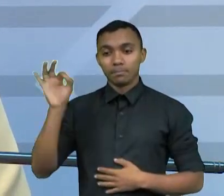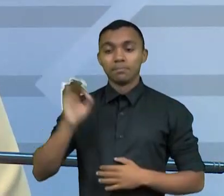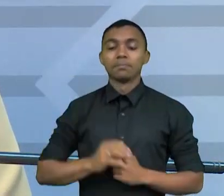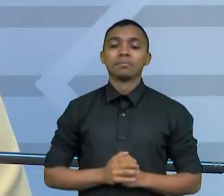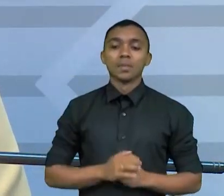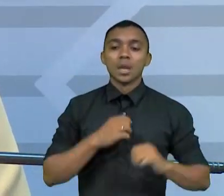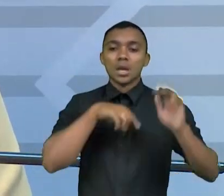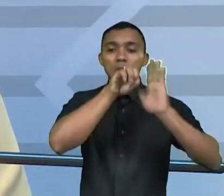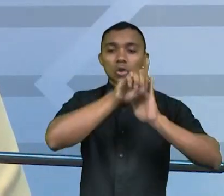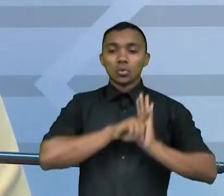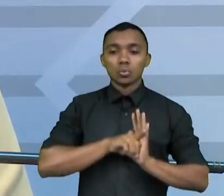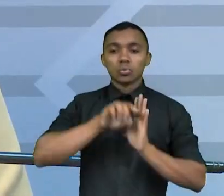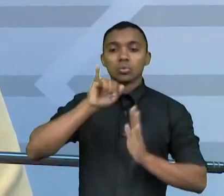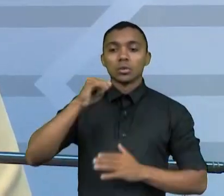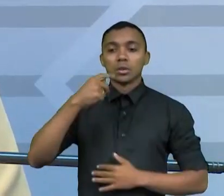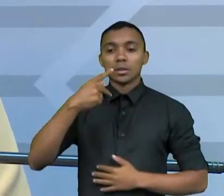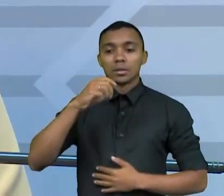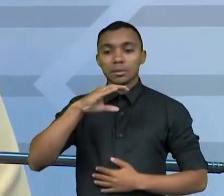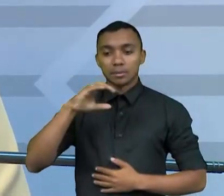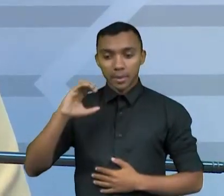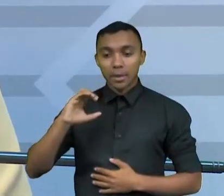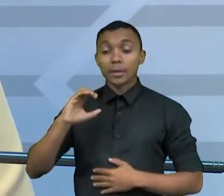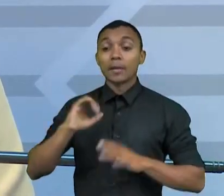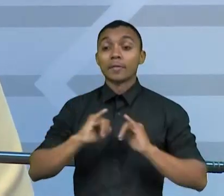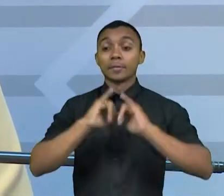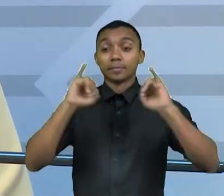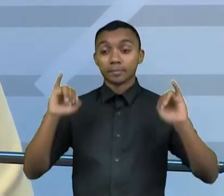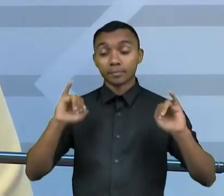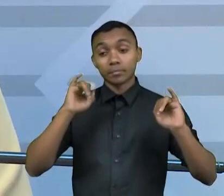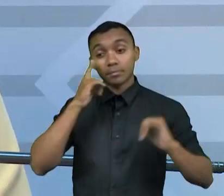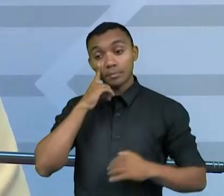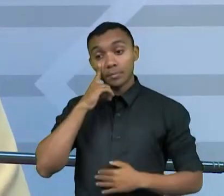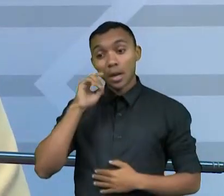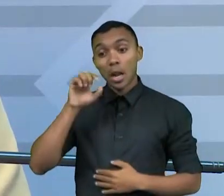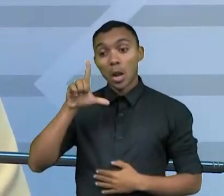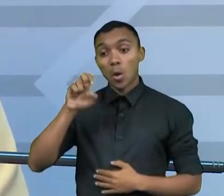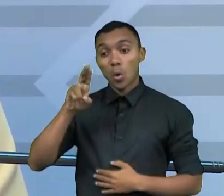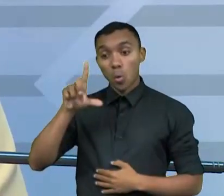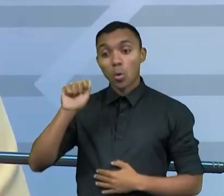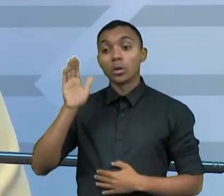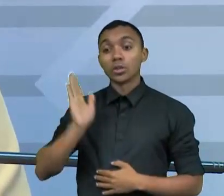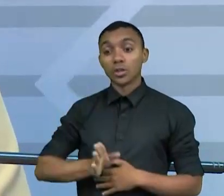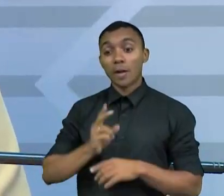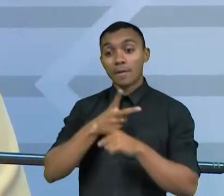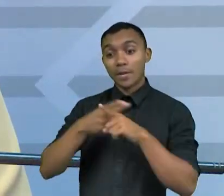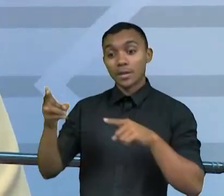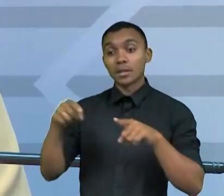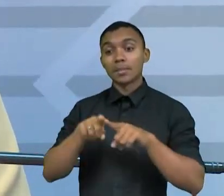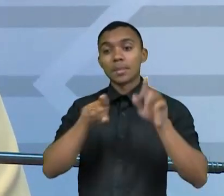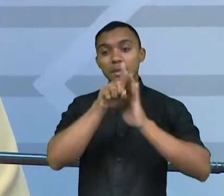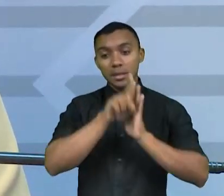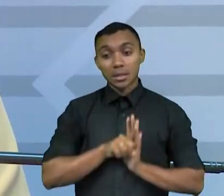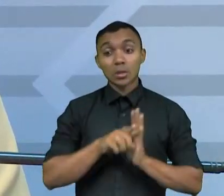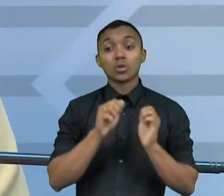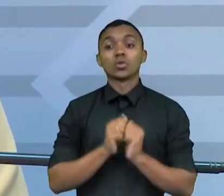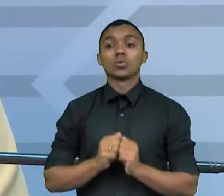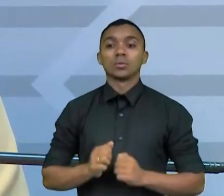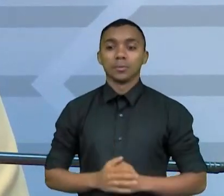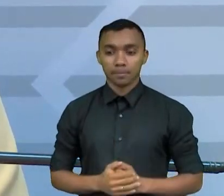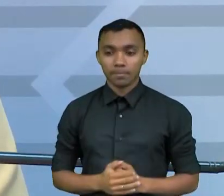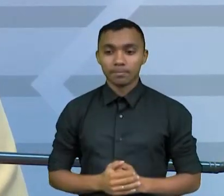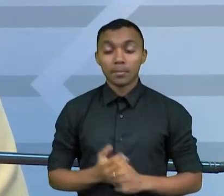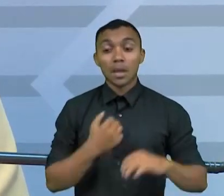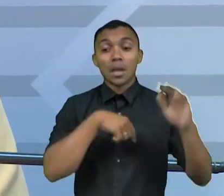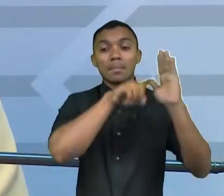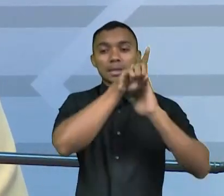IPEC chegou a apontar vitória de Lula no primeiro turno, e o Datafolha também fez essa projeção. As pesquisas